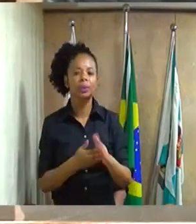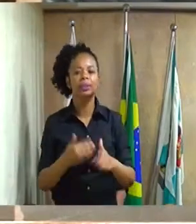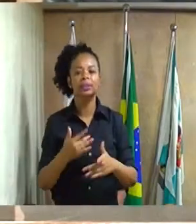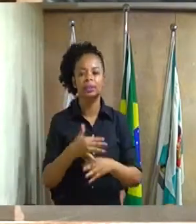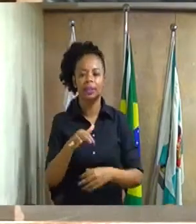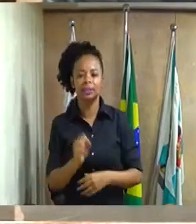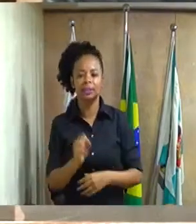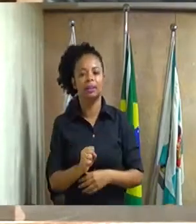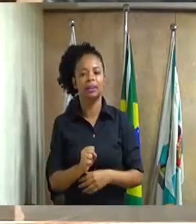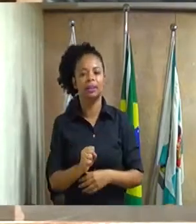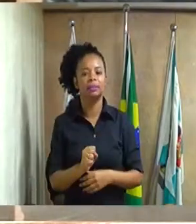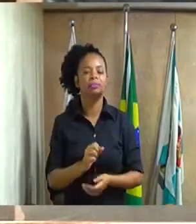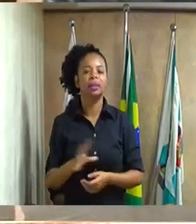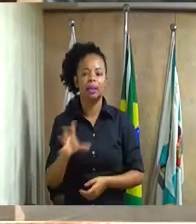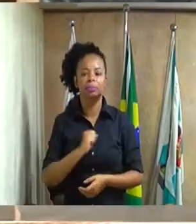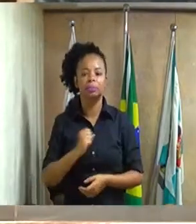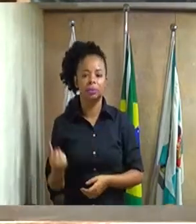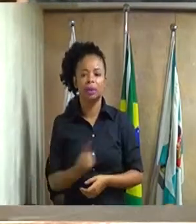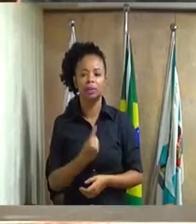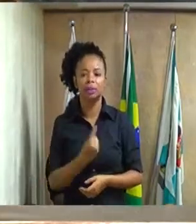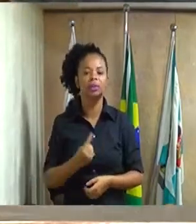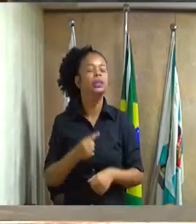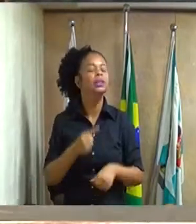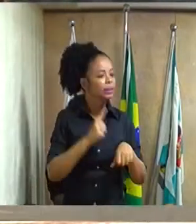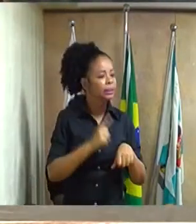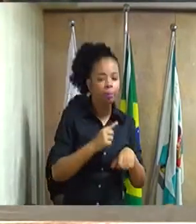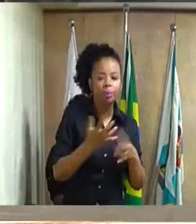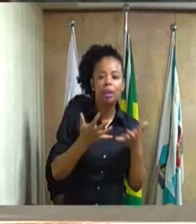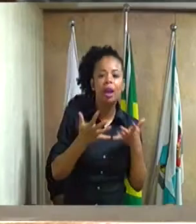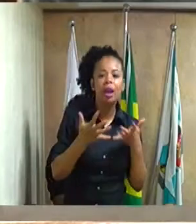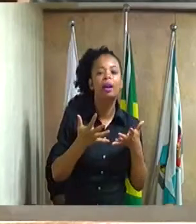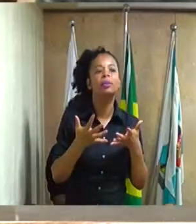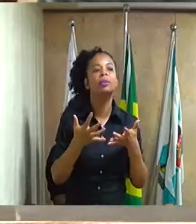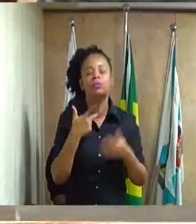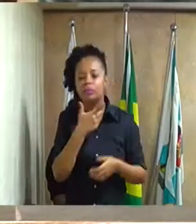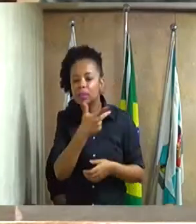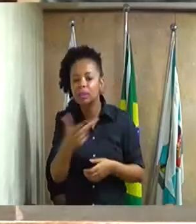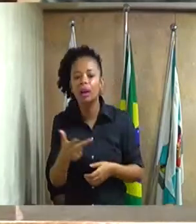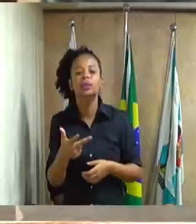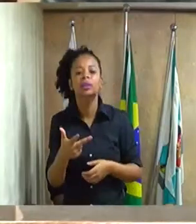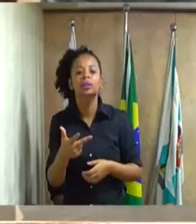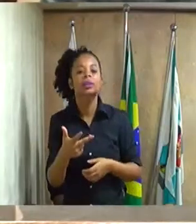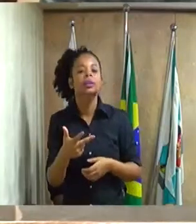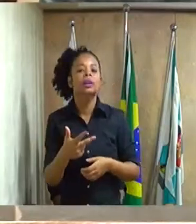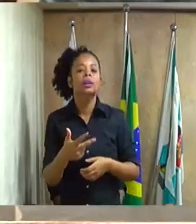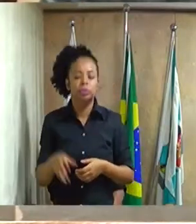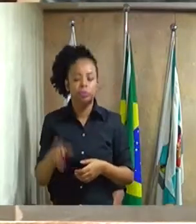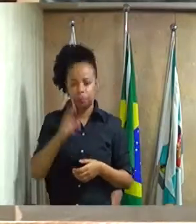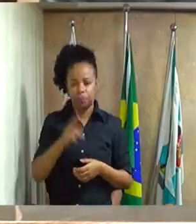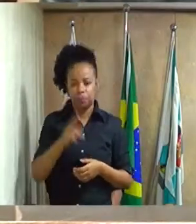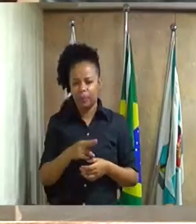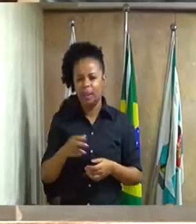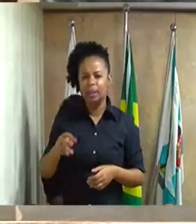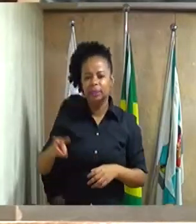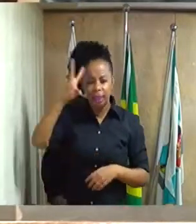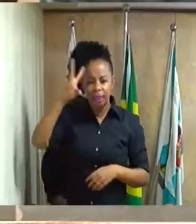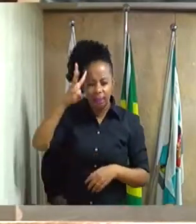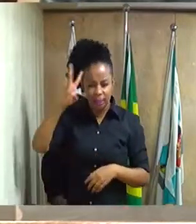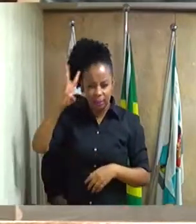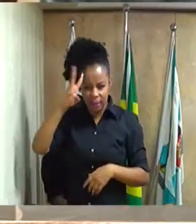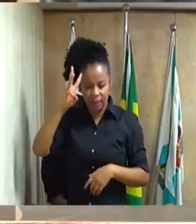que nos honra muito. Em tempo, eu queria falar para a vossa excelência que terça-feira nós vamos ter